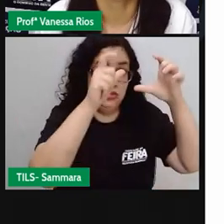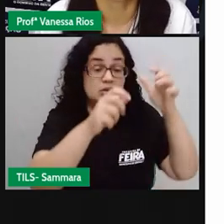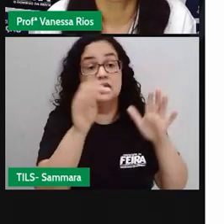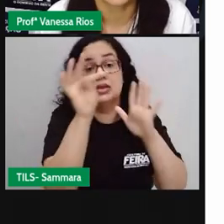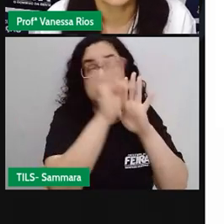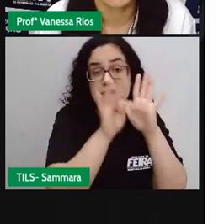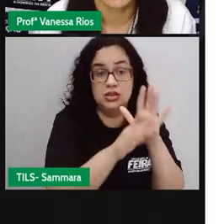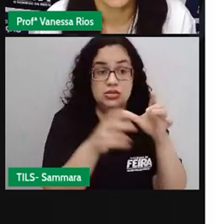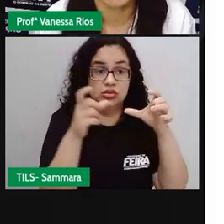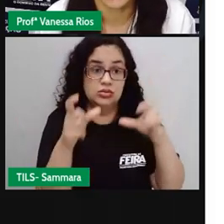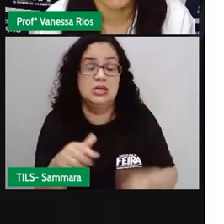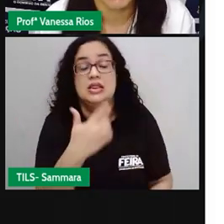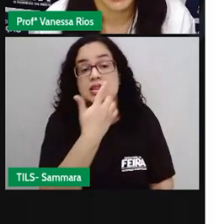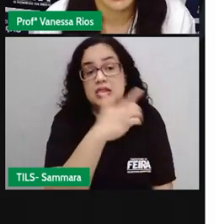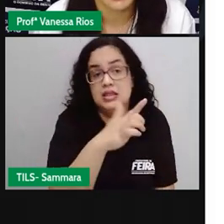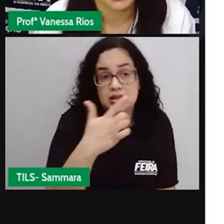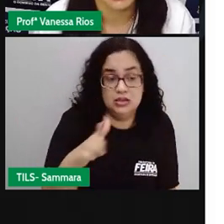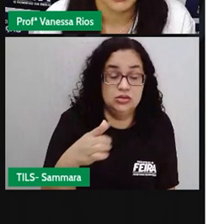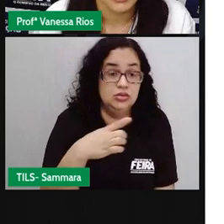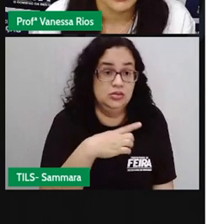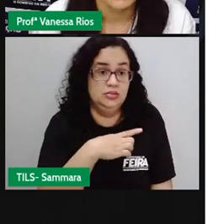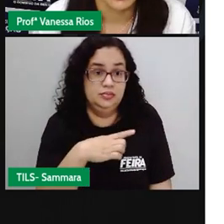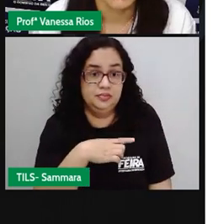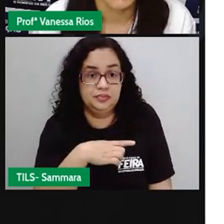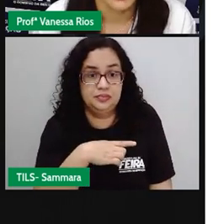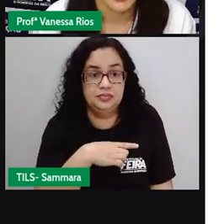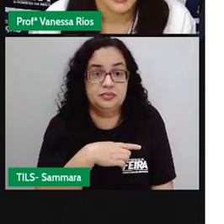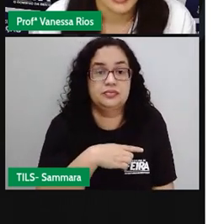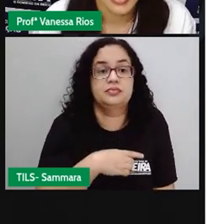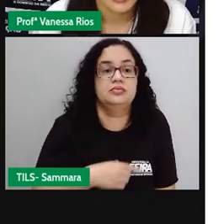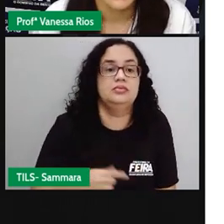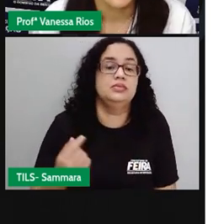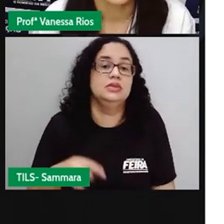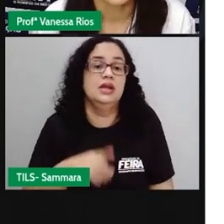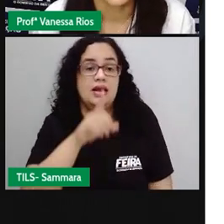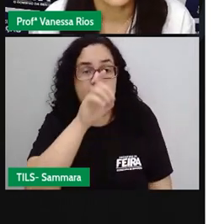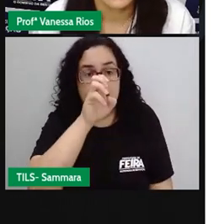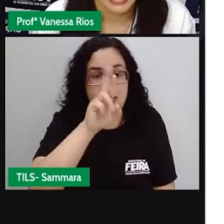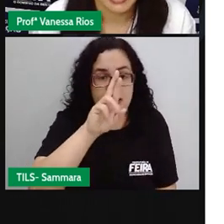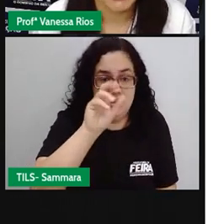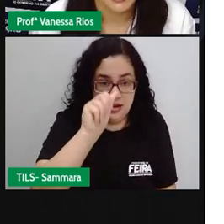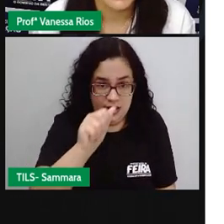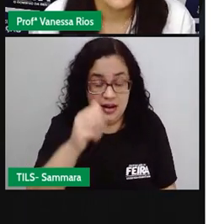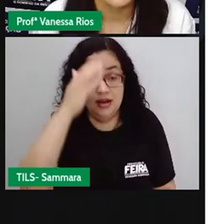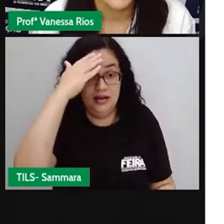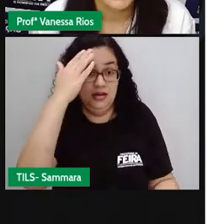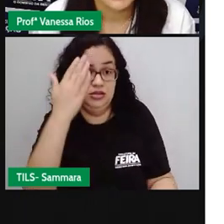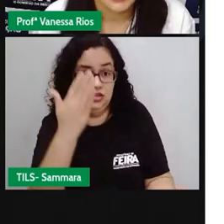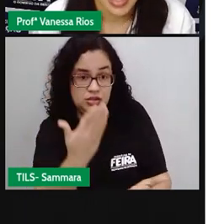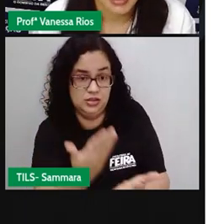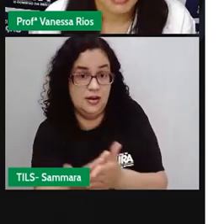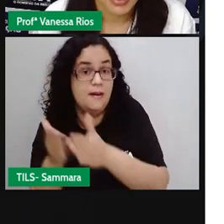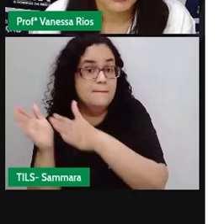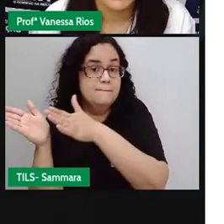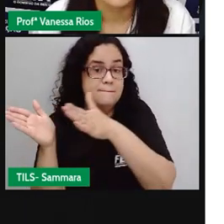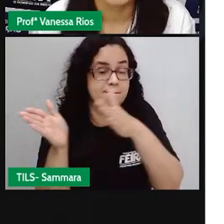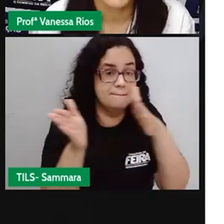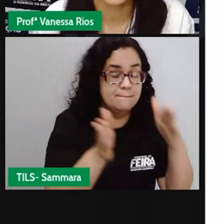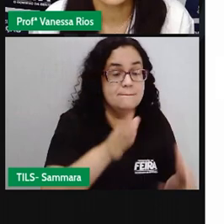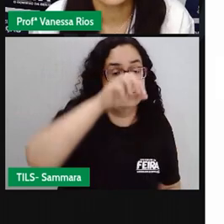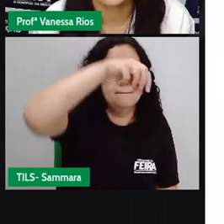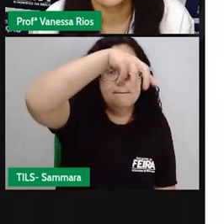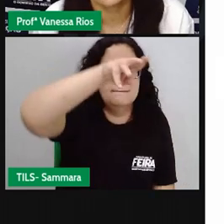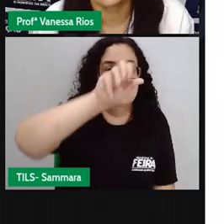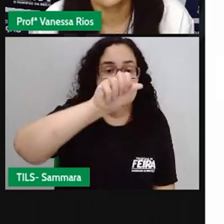no primeiro trecho do texto, elas não estão aparecendo. Então, era, acreditava, passavam,